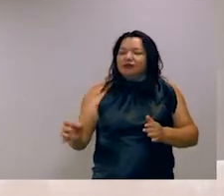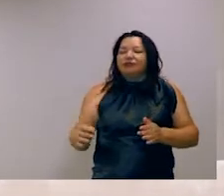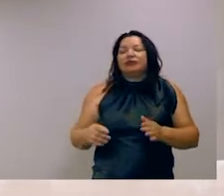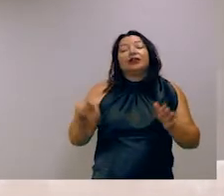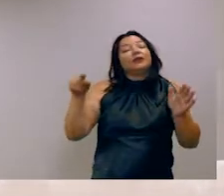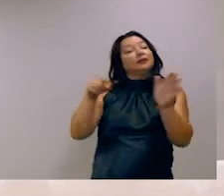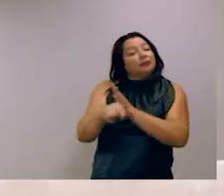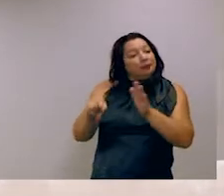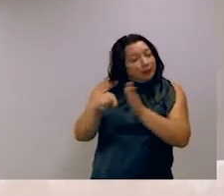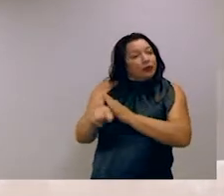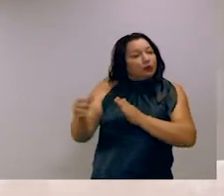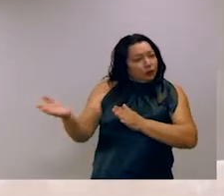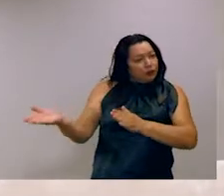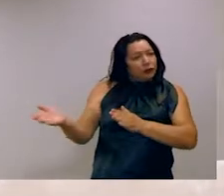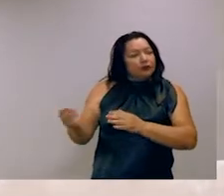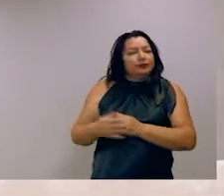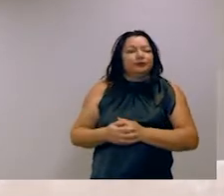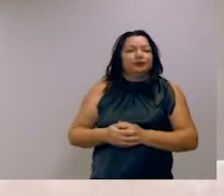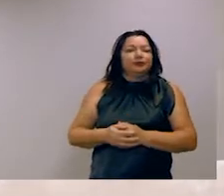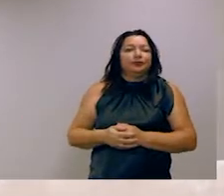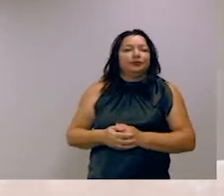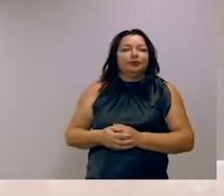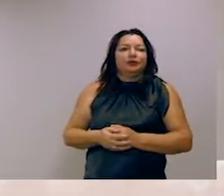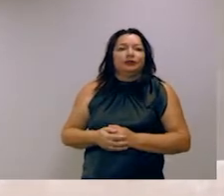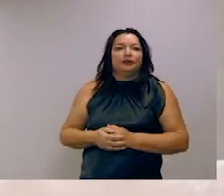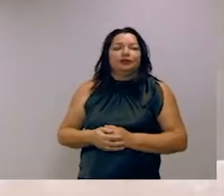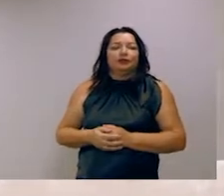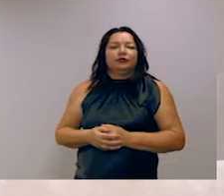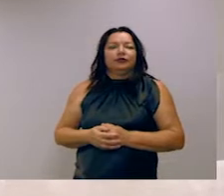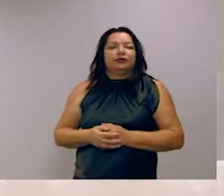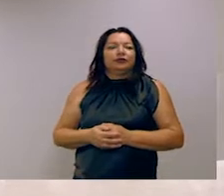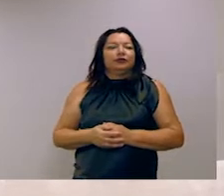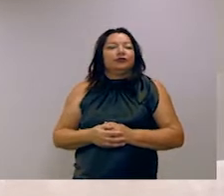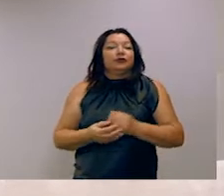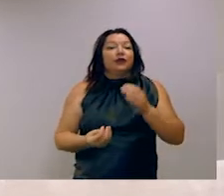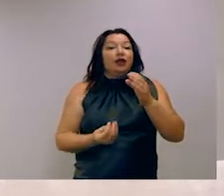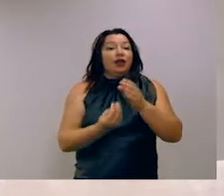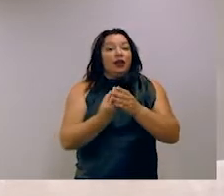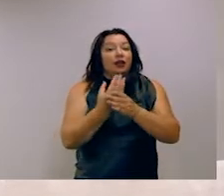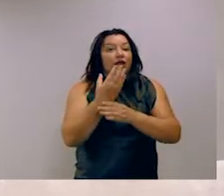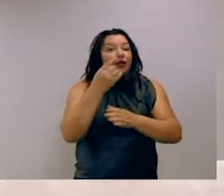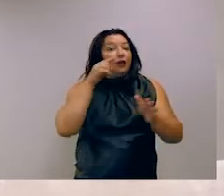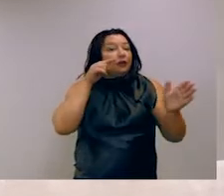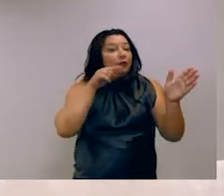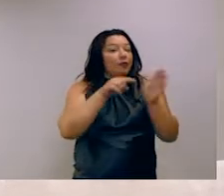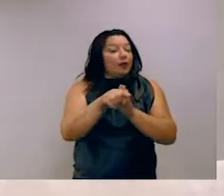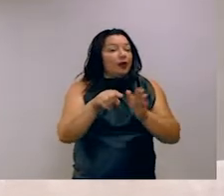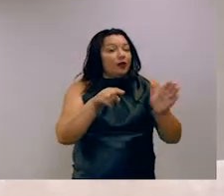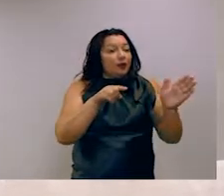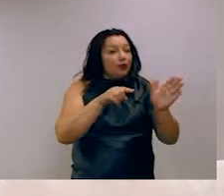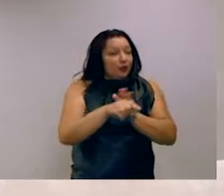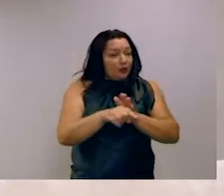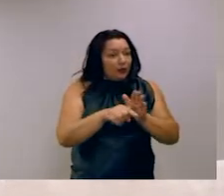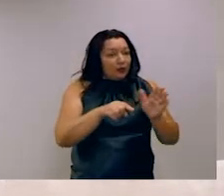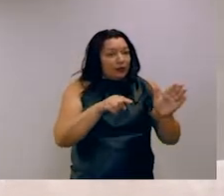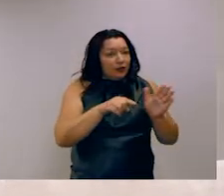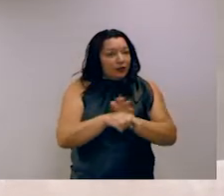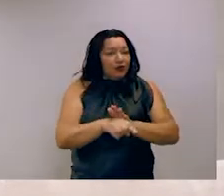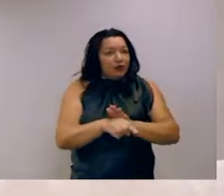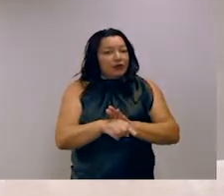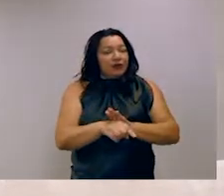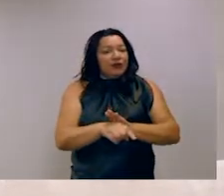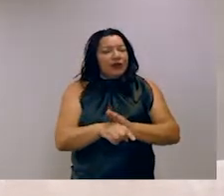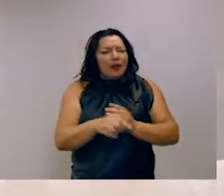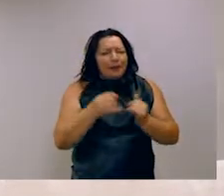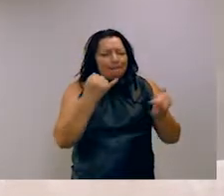perguntas e eles também criam perguntas adversariais em que parece-se com a